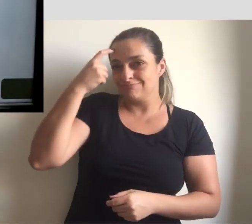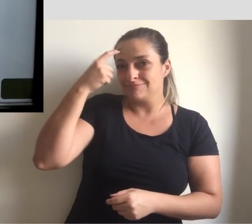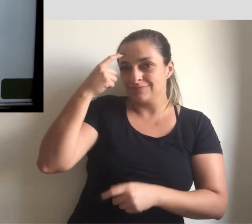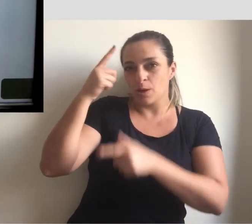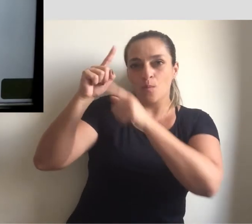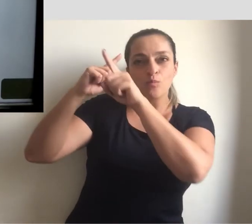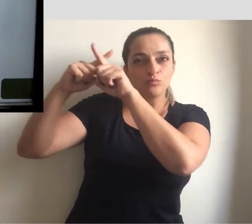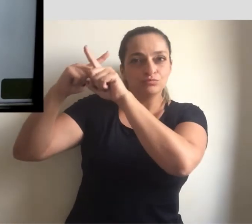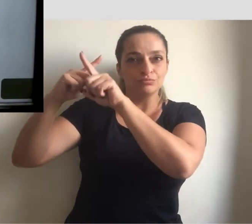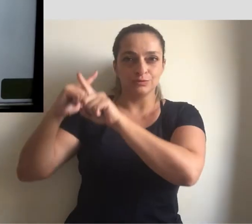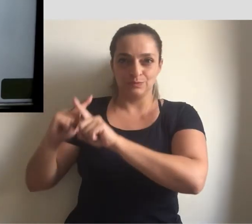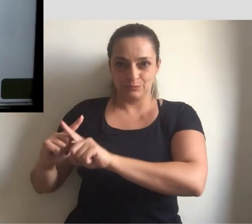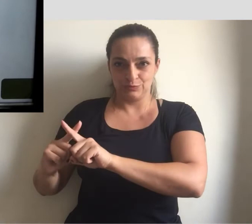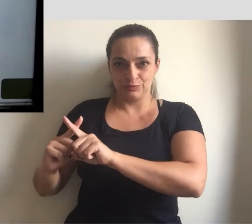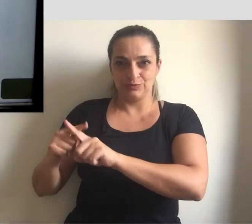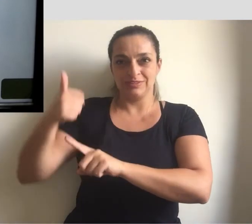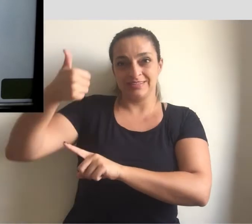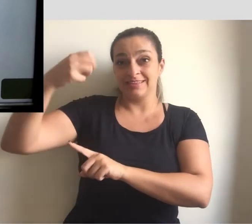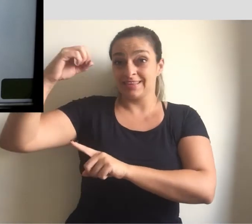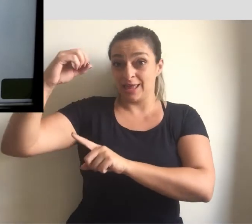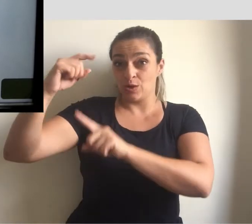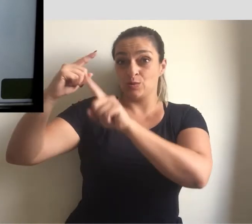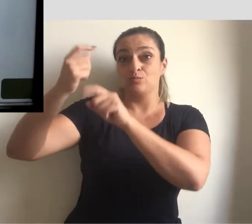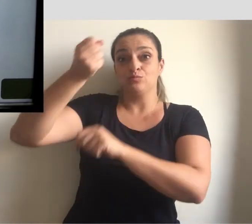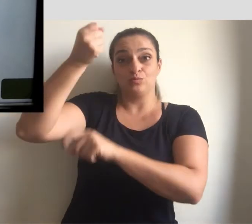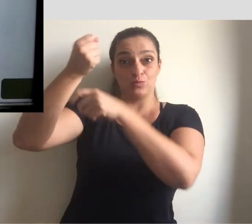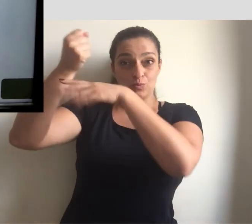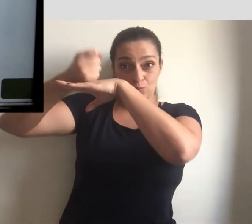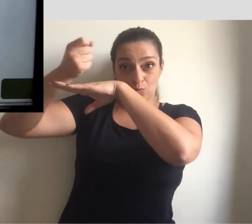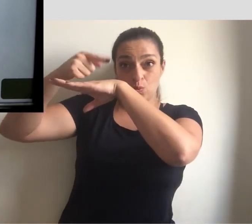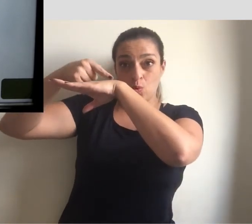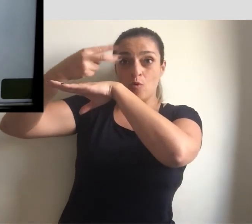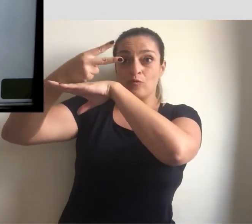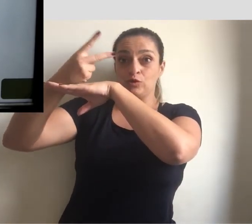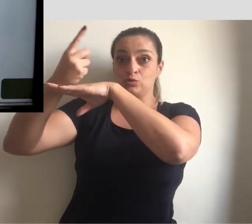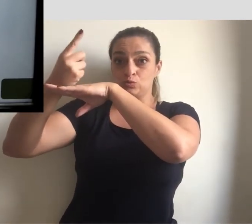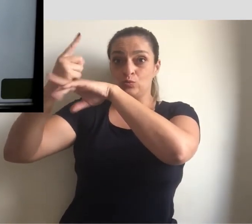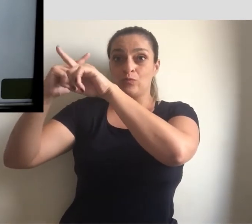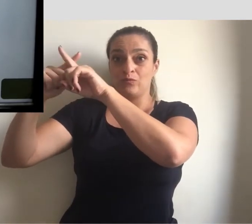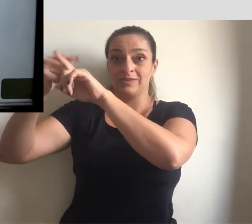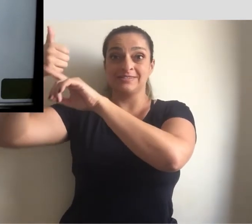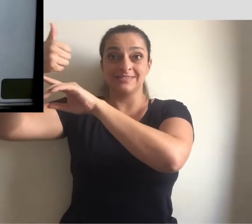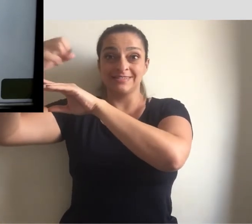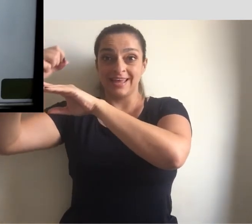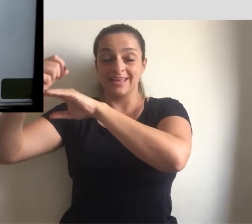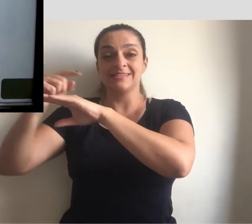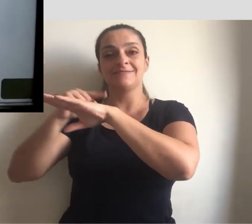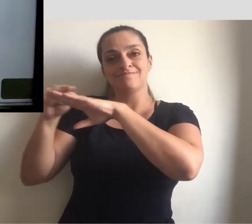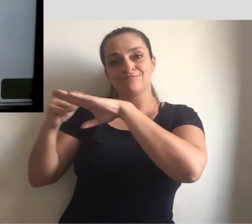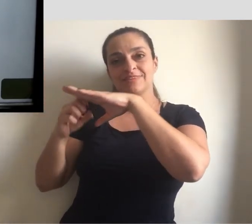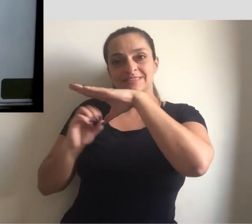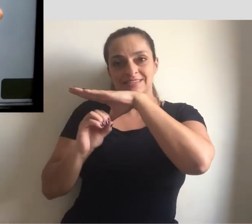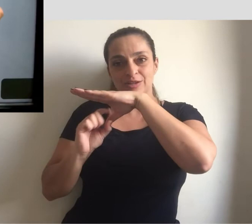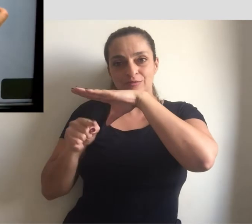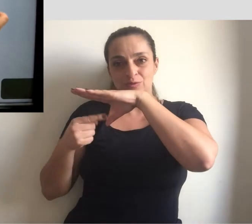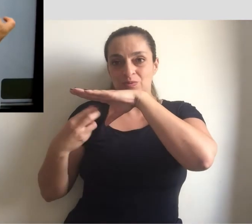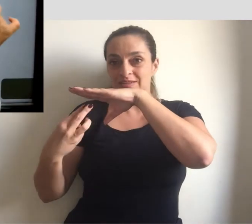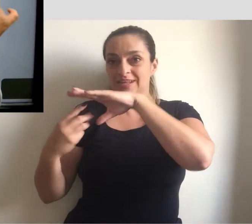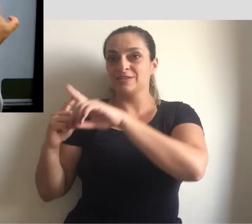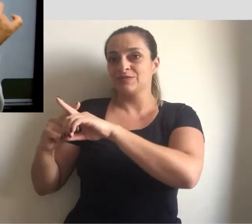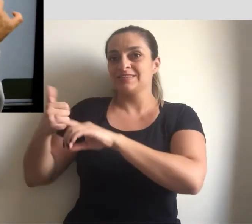multiplicar por 10, tanto o numerador quanto o denominador. Eu vou ter aqui